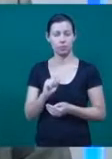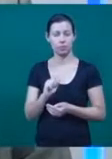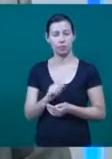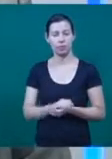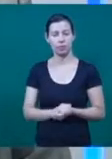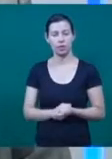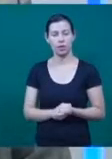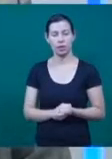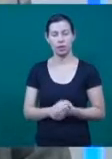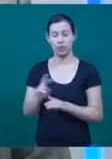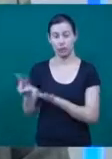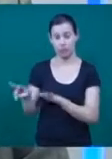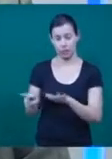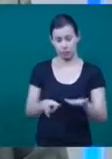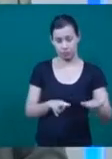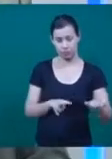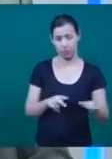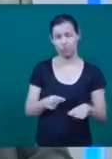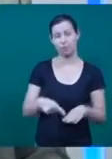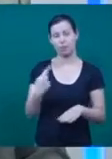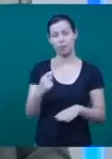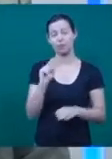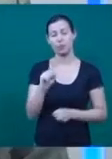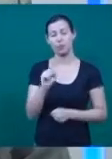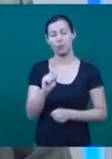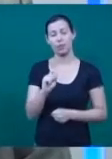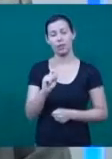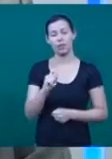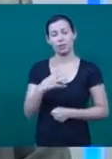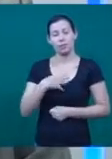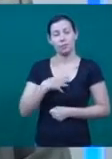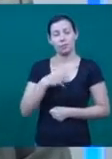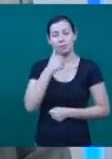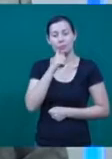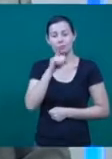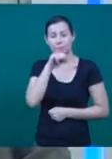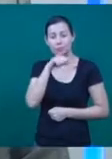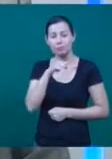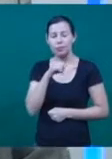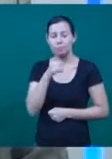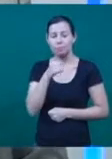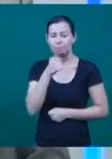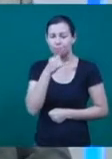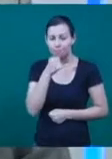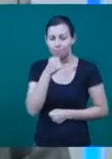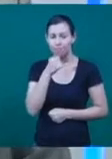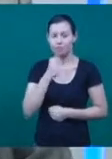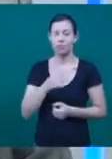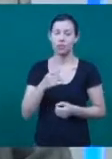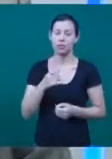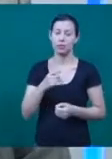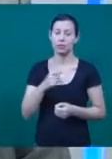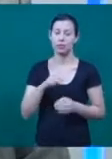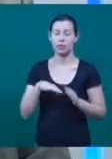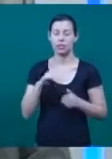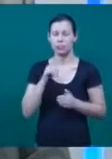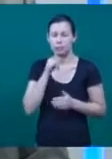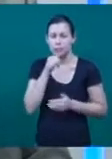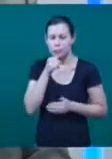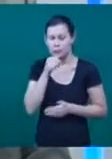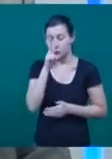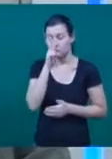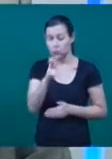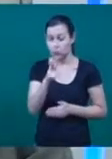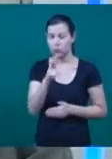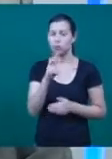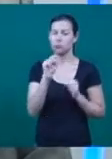até do ritmo americano, que é a melancolia. E isso, quando se dá num nível mais intenso, pode levar